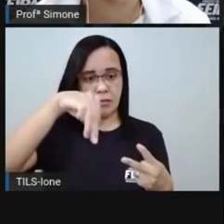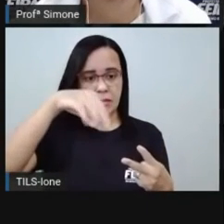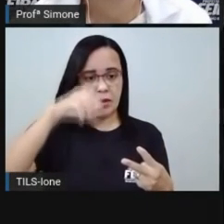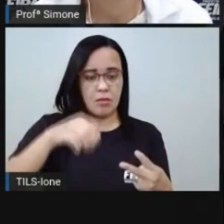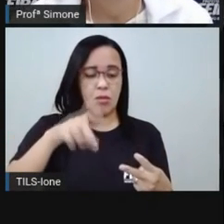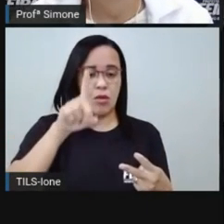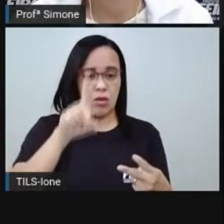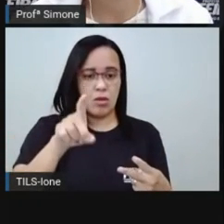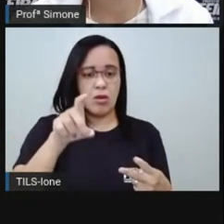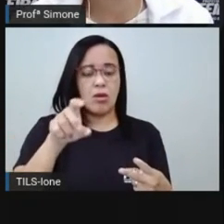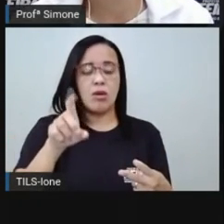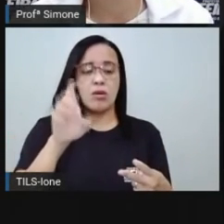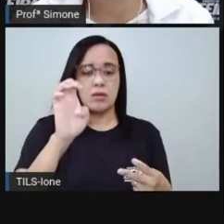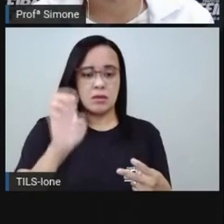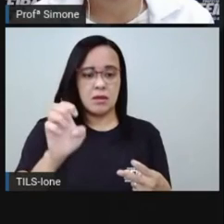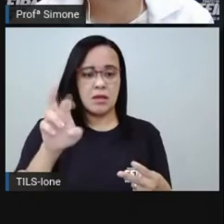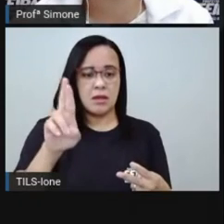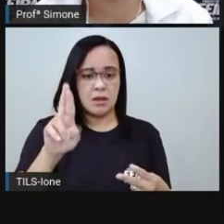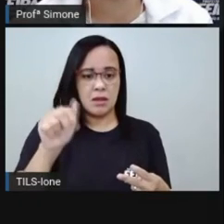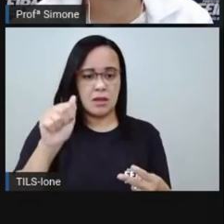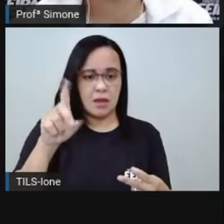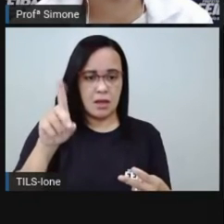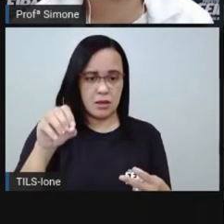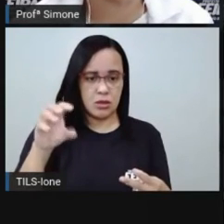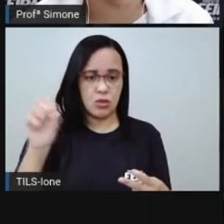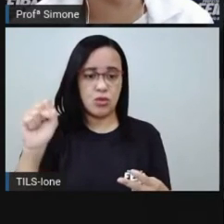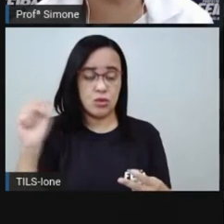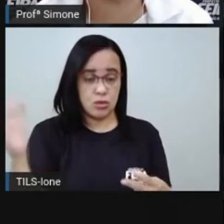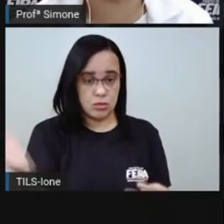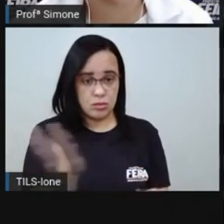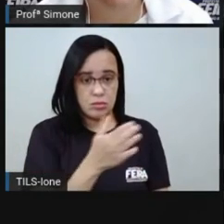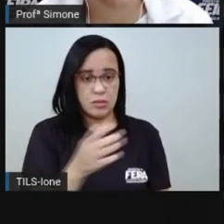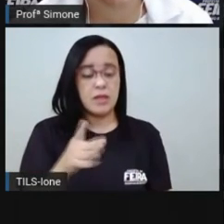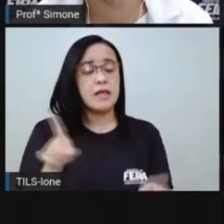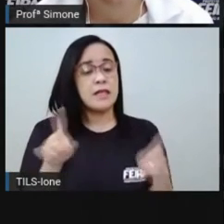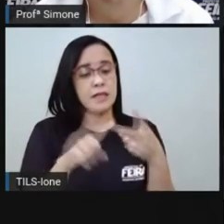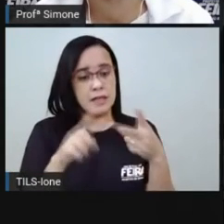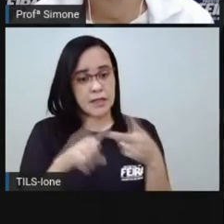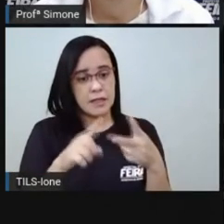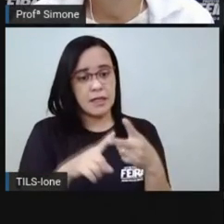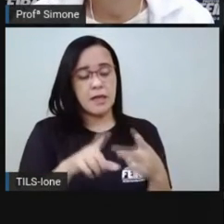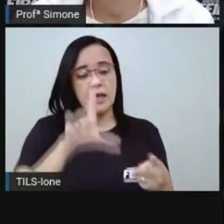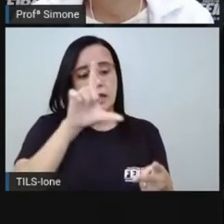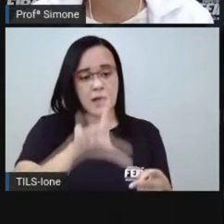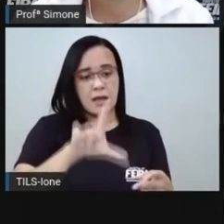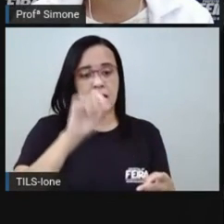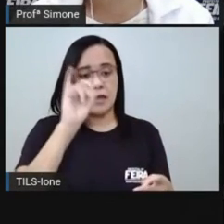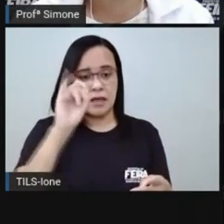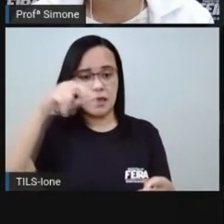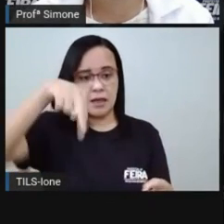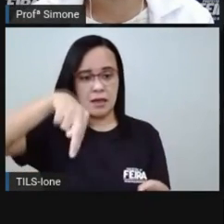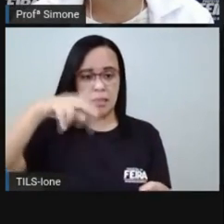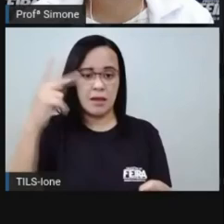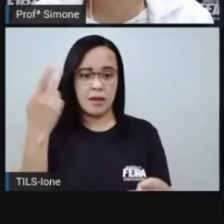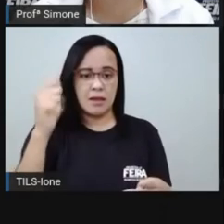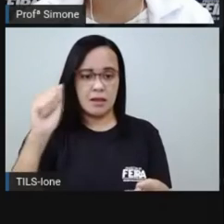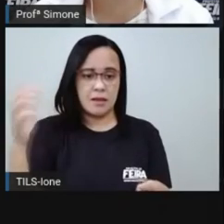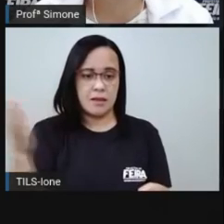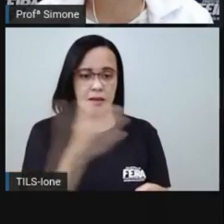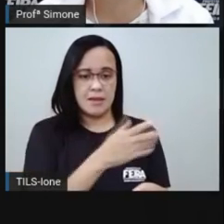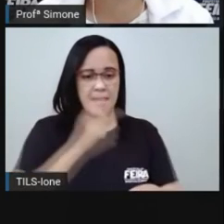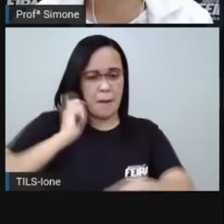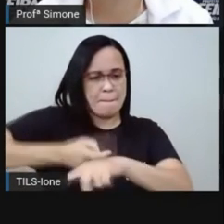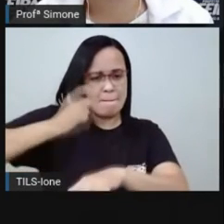e a chamada linha dura que eram aqueles